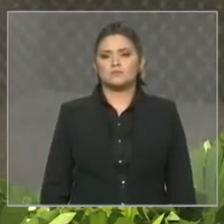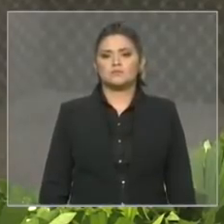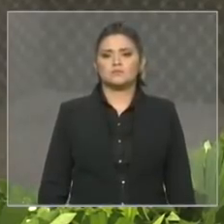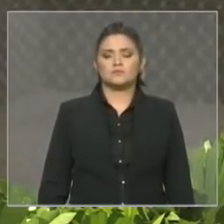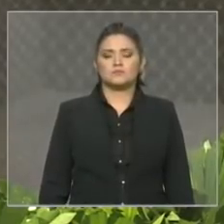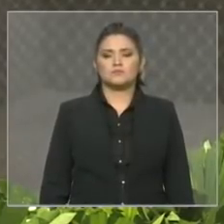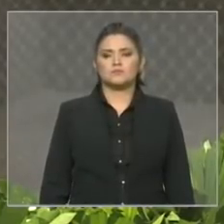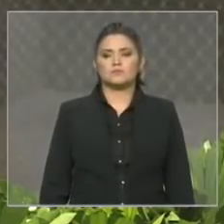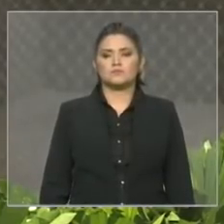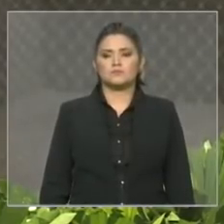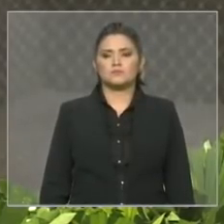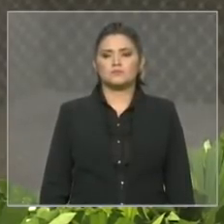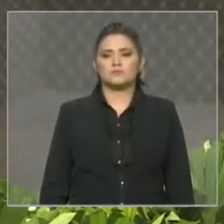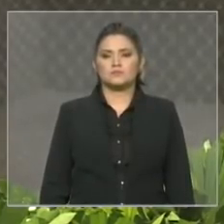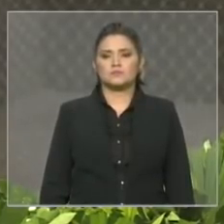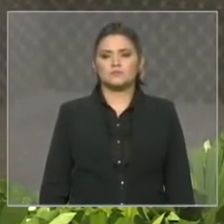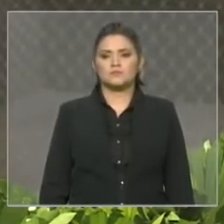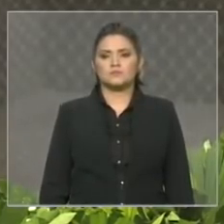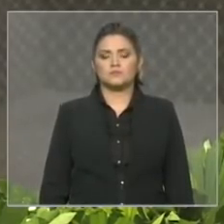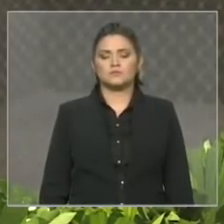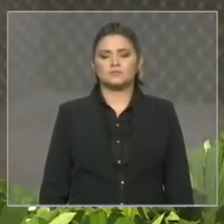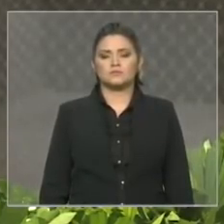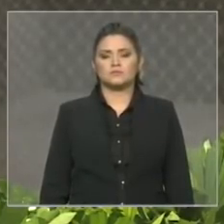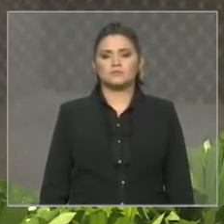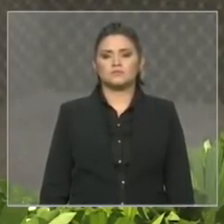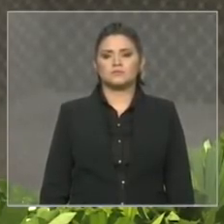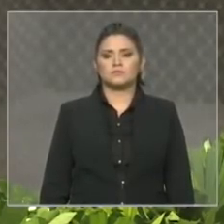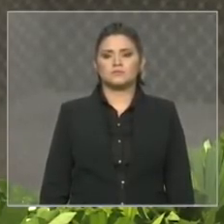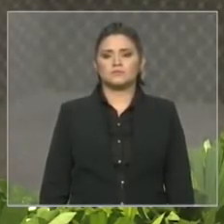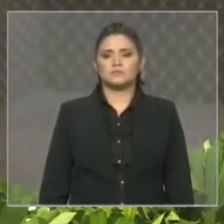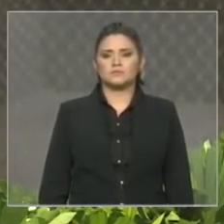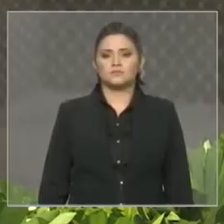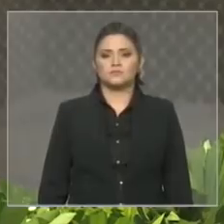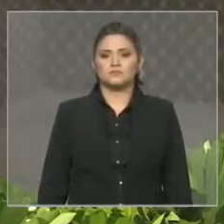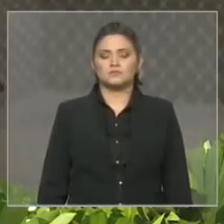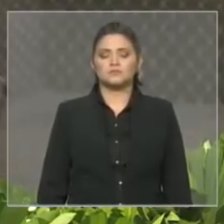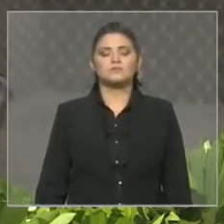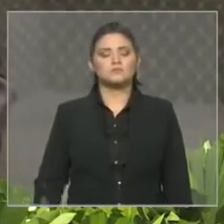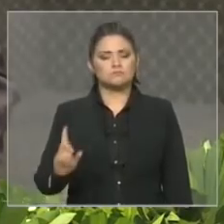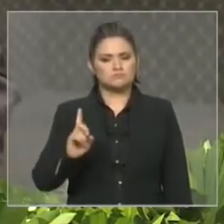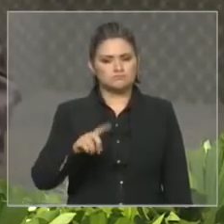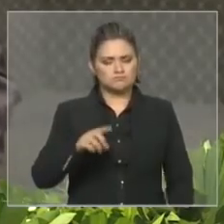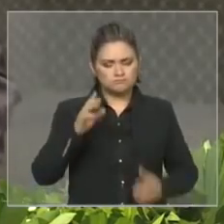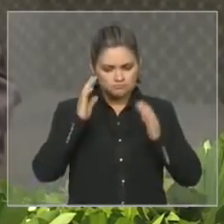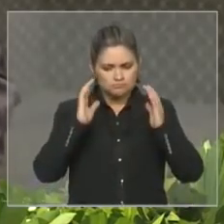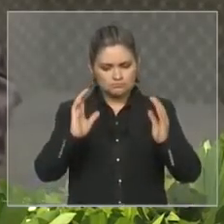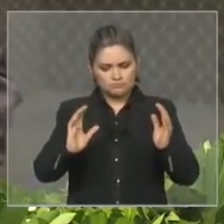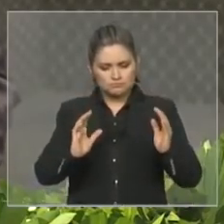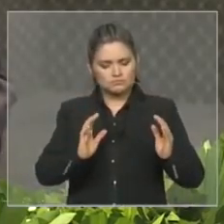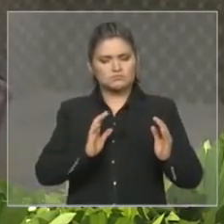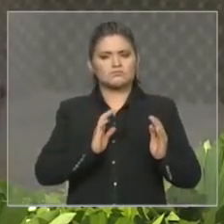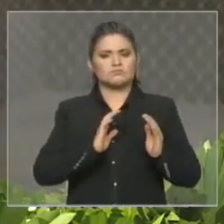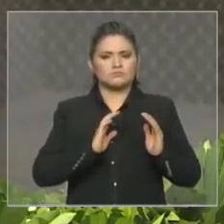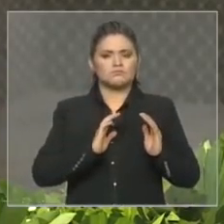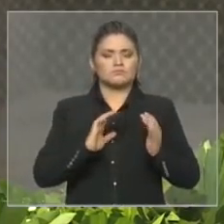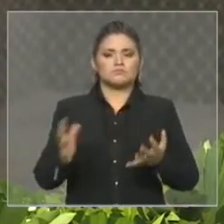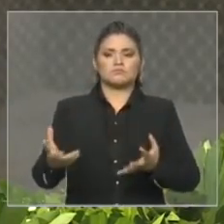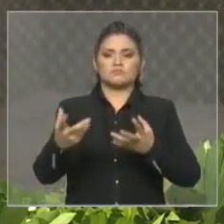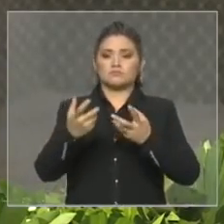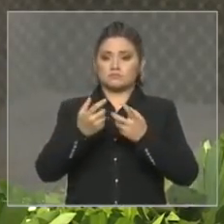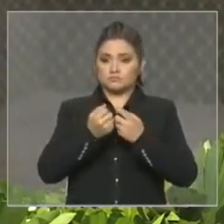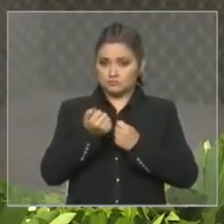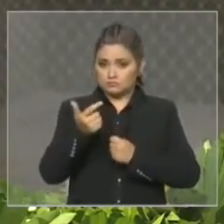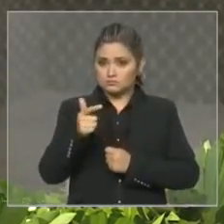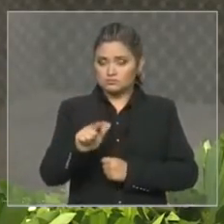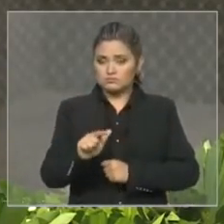dizer que é uma imensa honra receber pela segunda vez a honrosa missão de